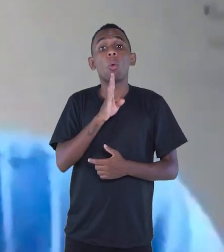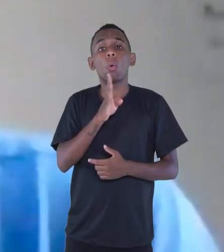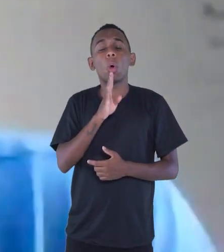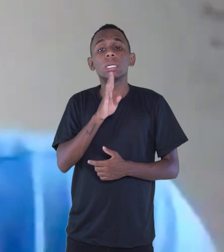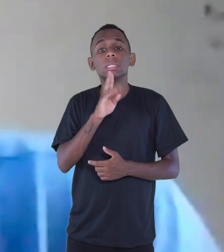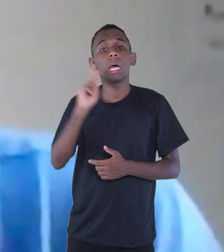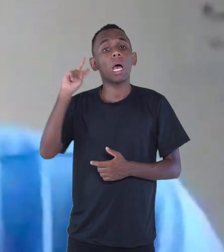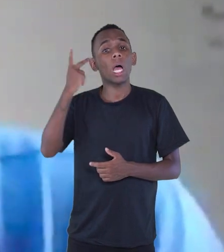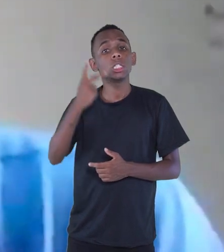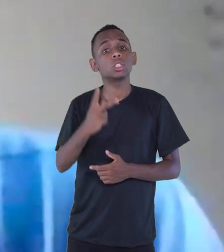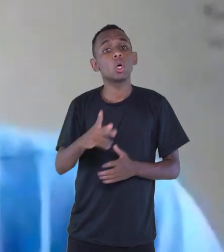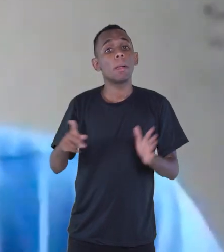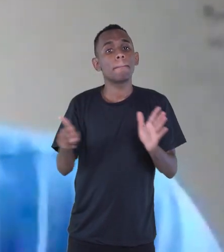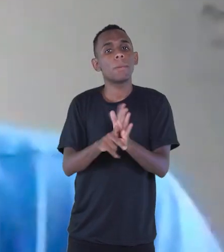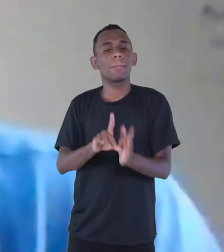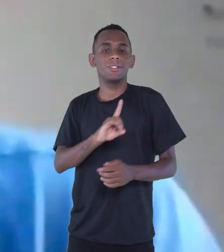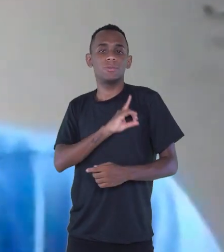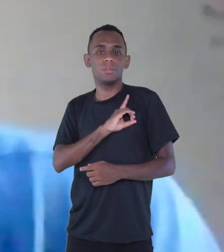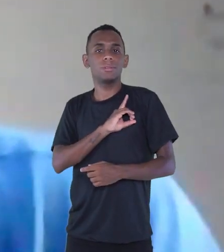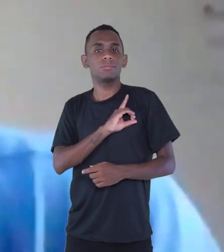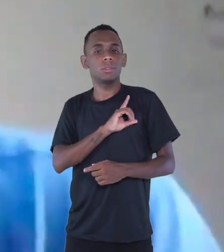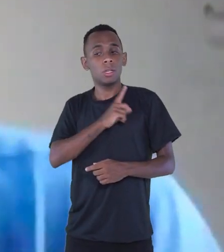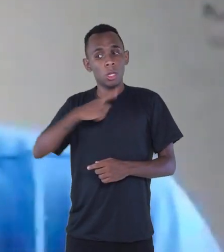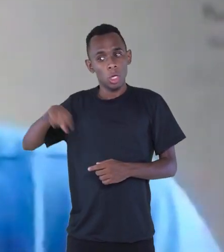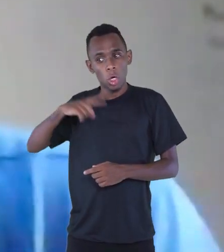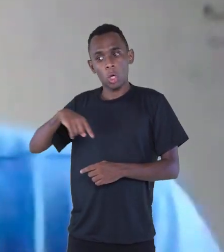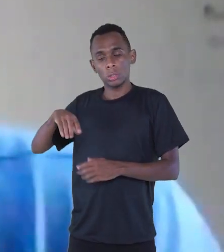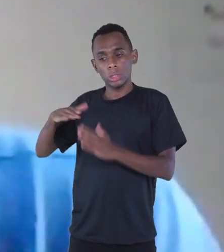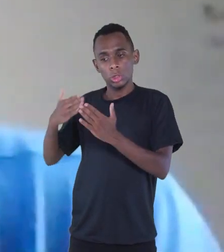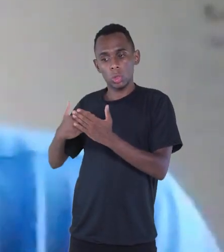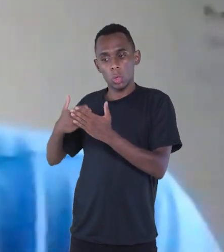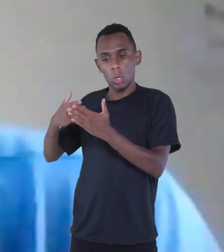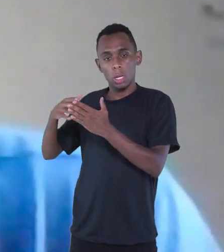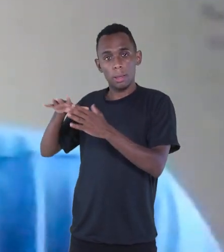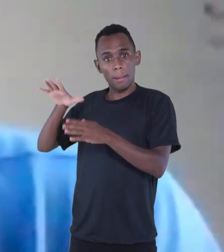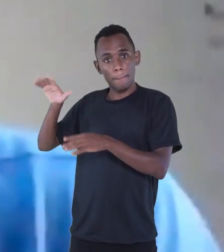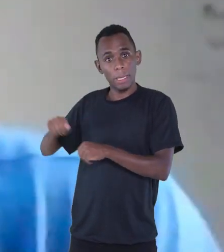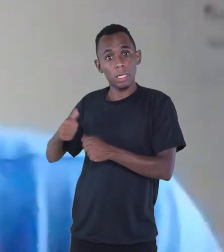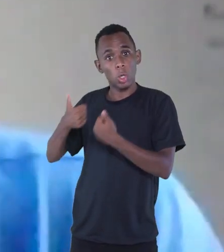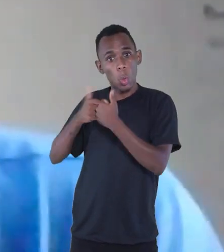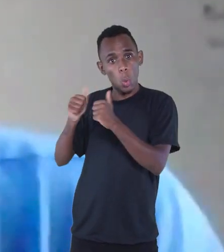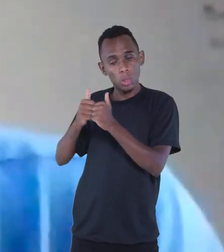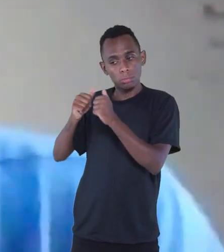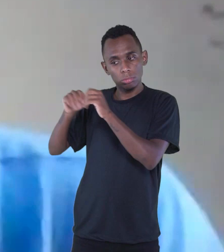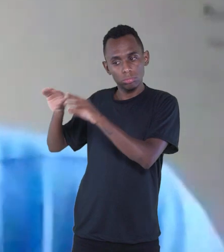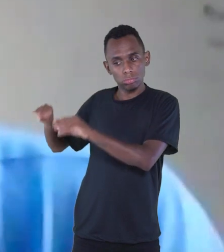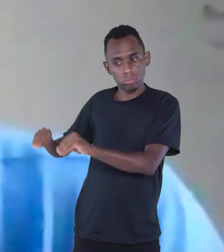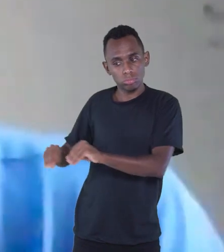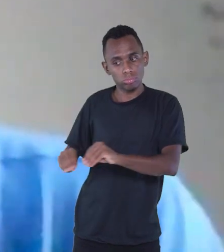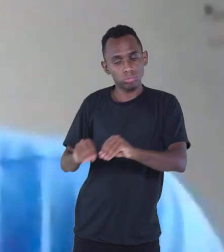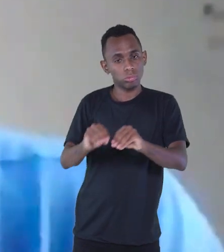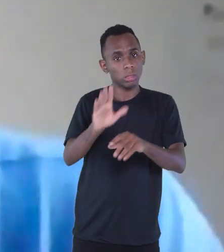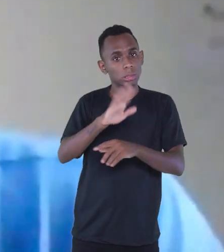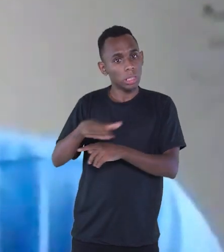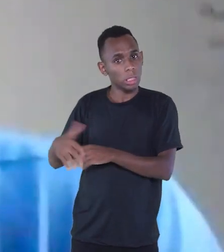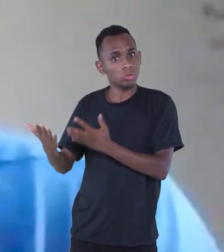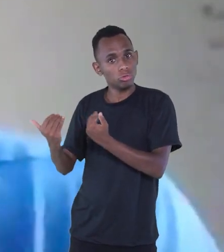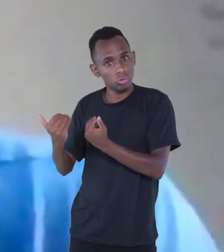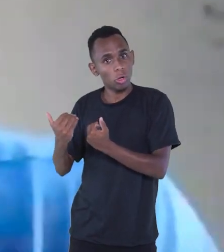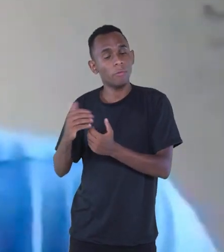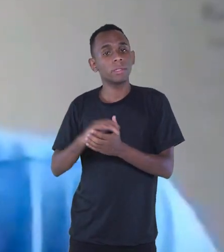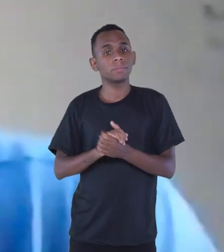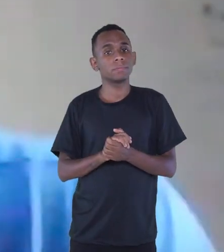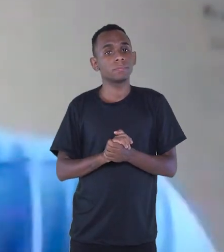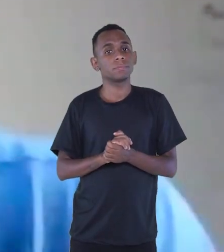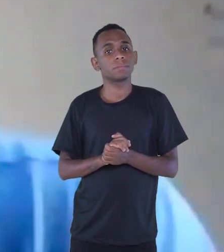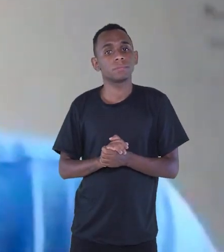história da cidade. Então, a gente busca as crianças na escola, num ônibus, descemos ou